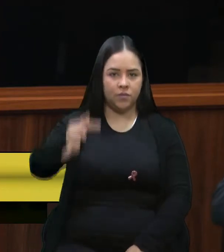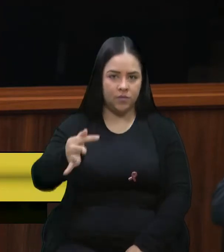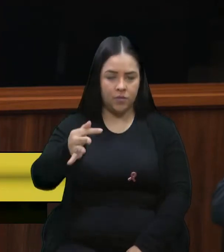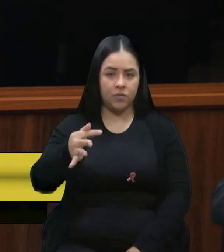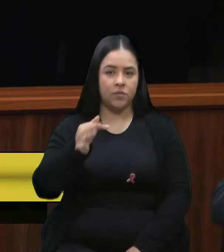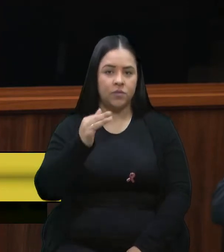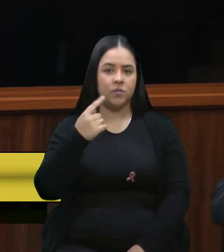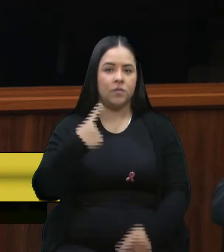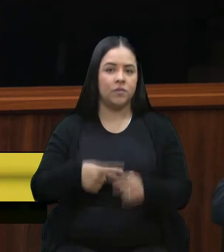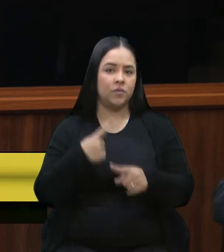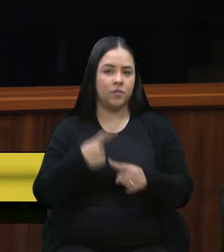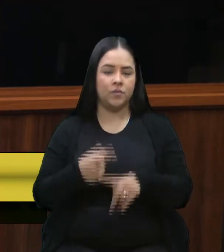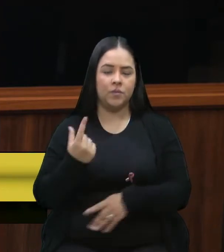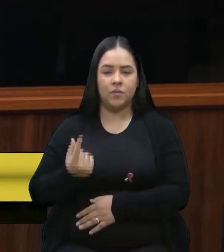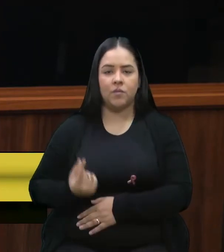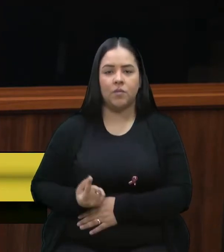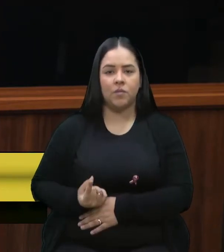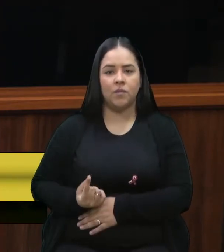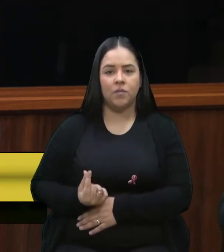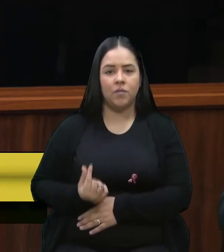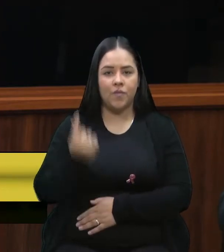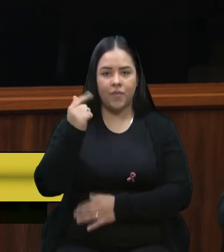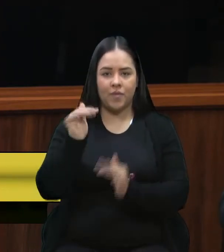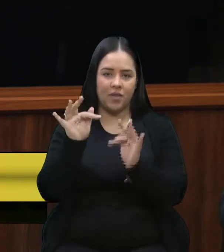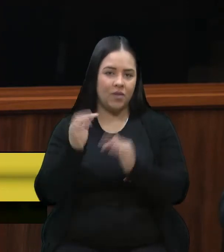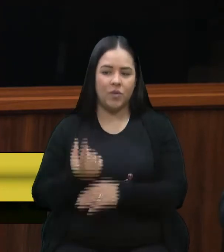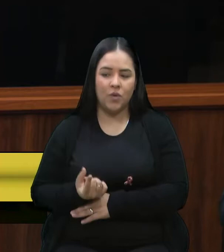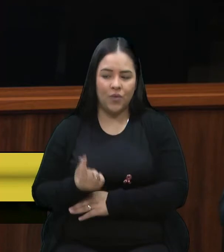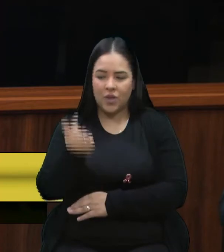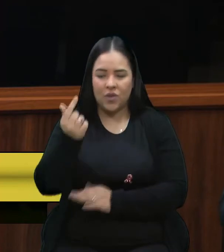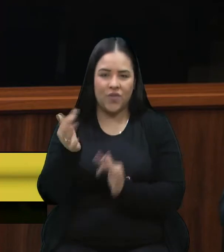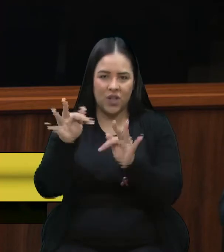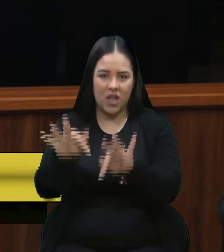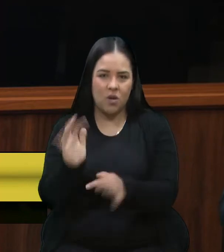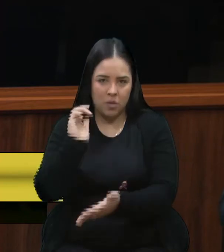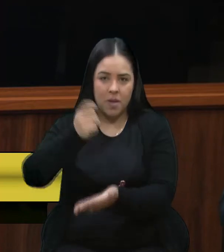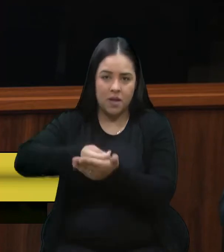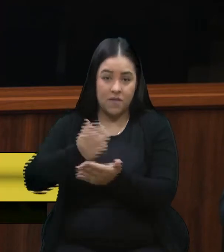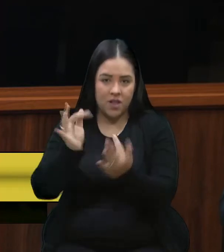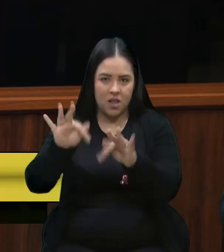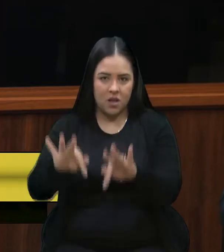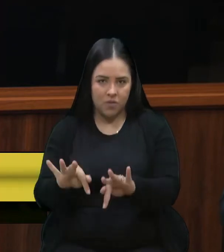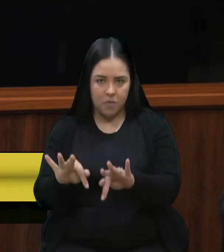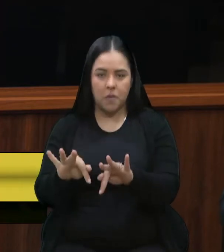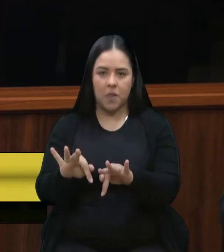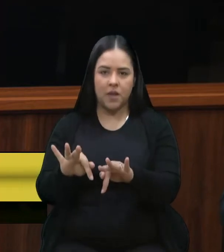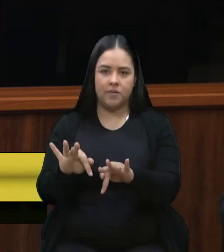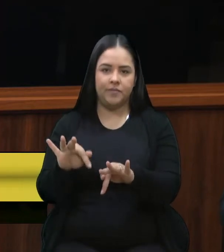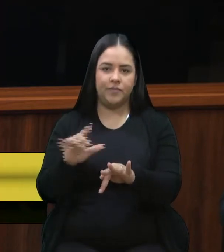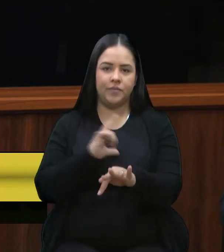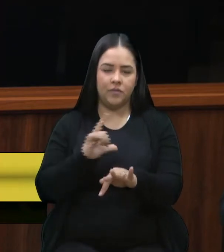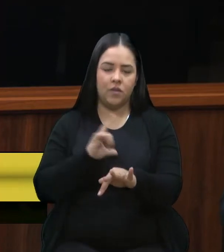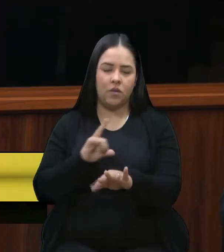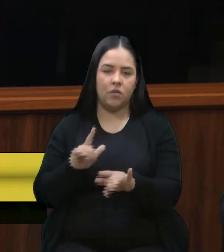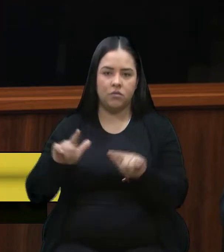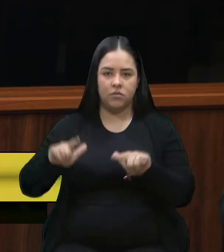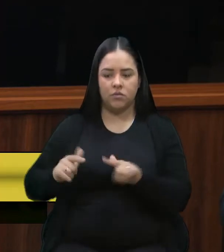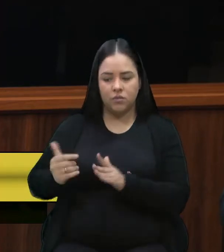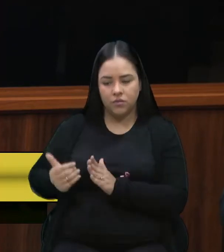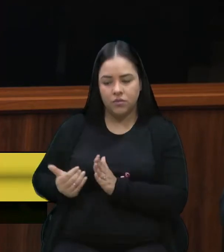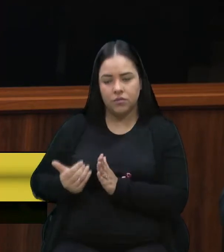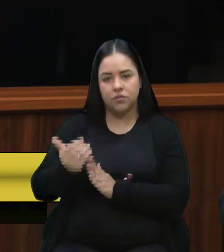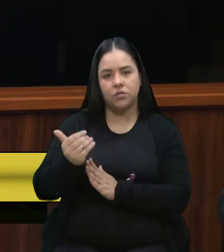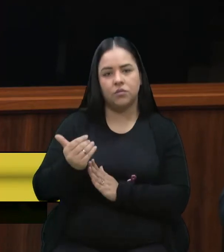ou seja, pelo preço final, que sai da refinaria. E preços